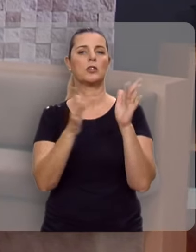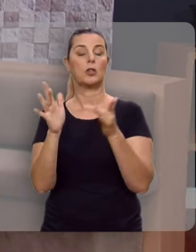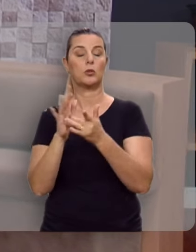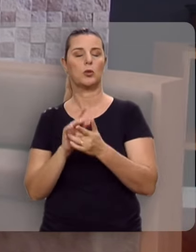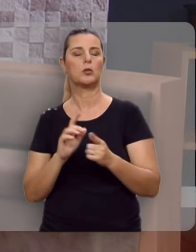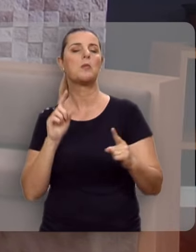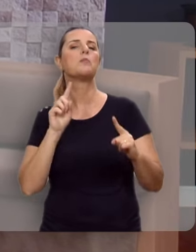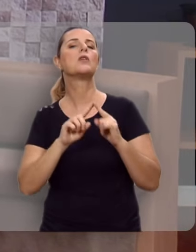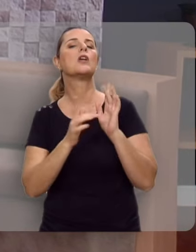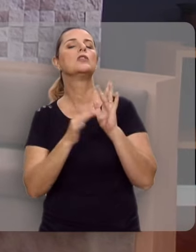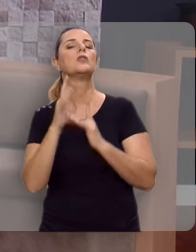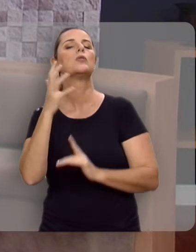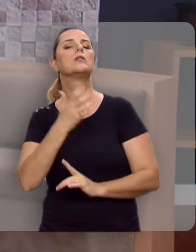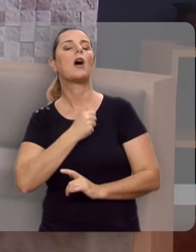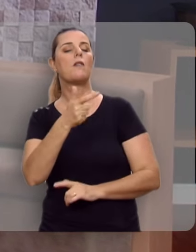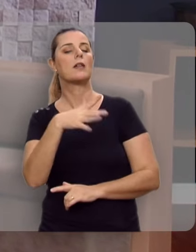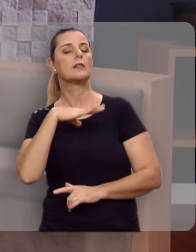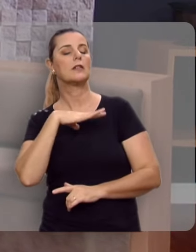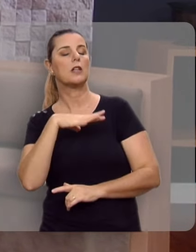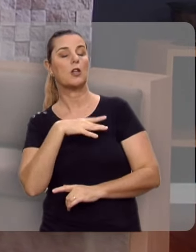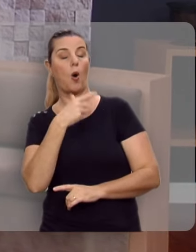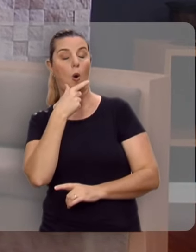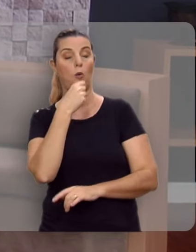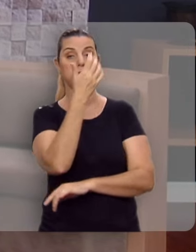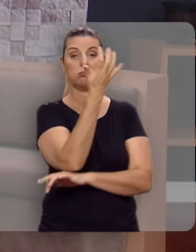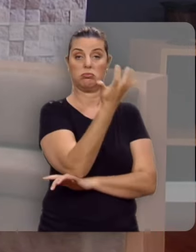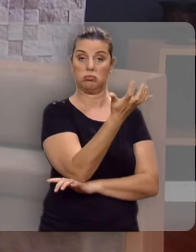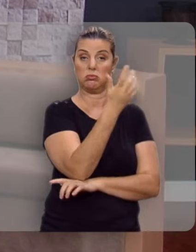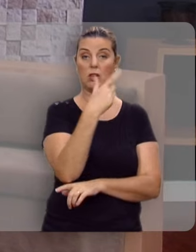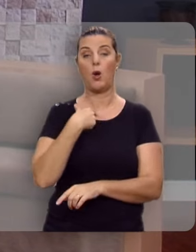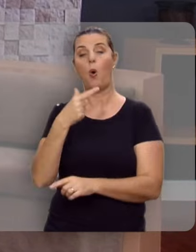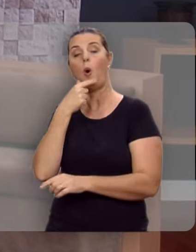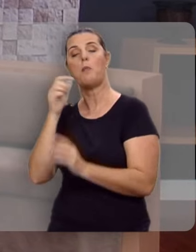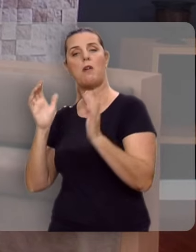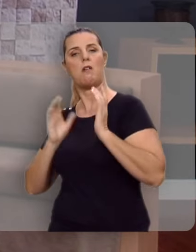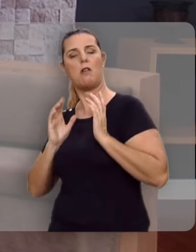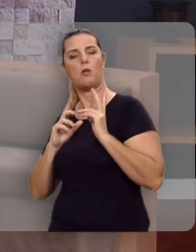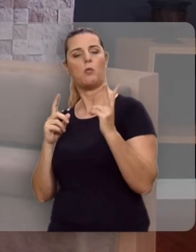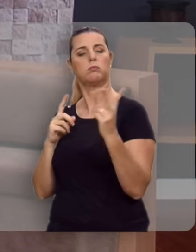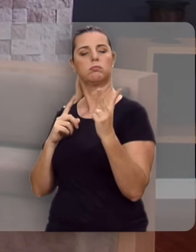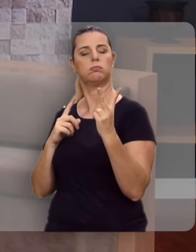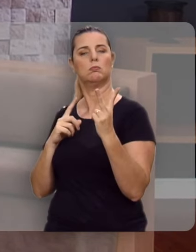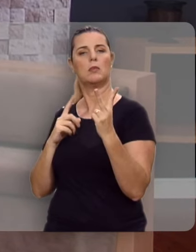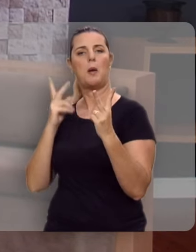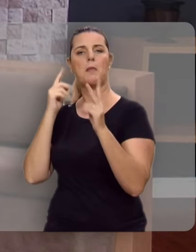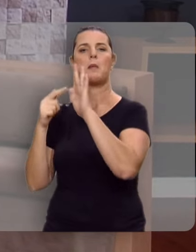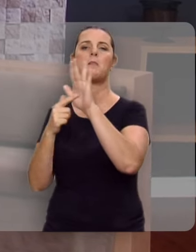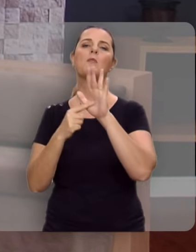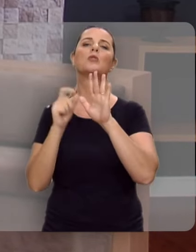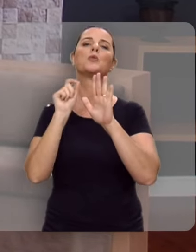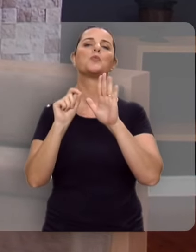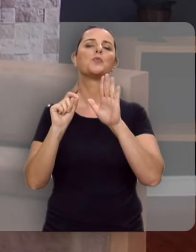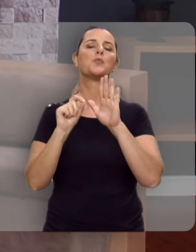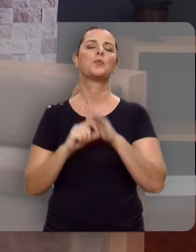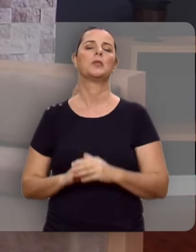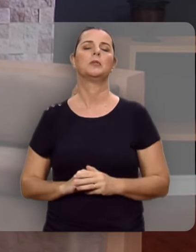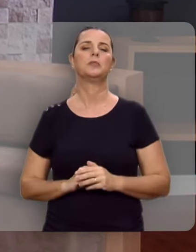Por que Jesus salva nesta cidade um mendigo e um ricaço? Para mostrar uma coisa,